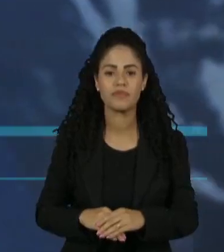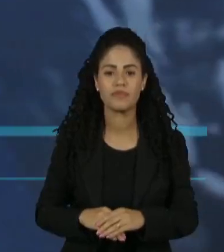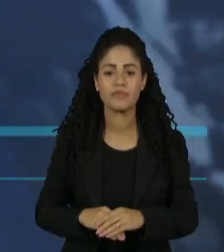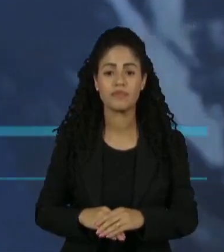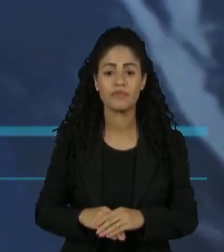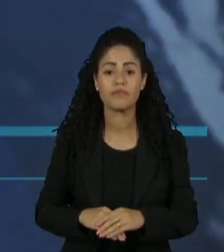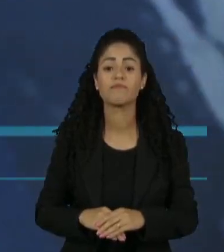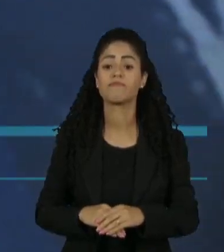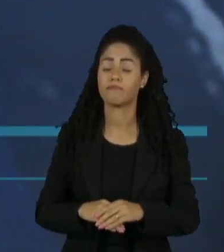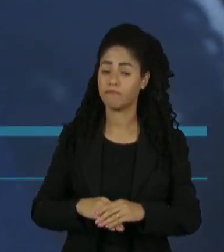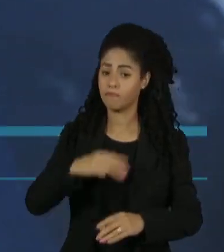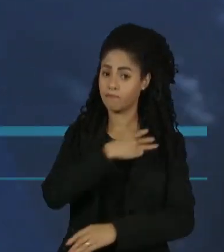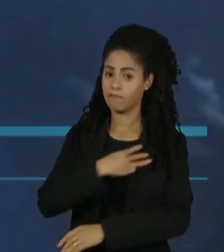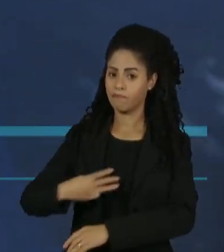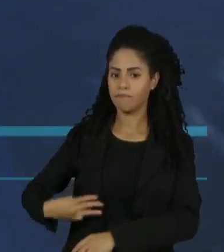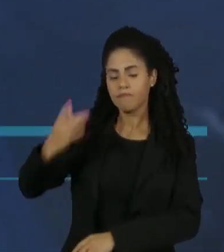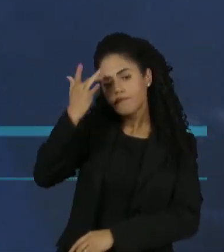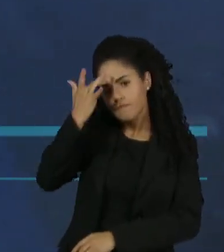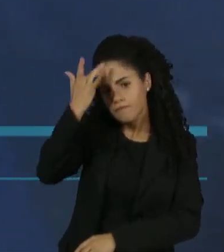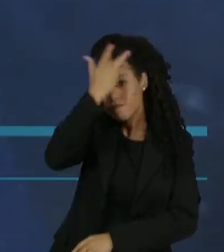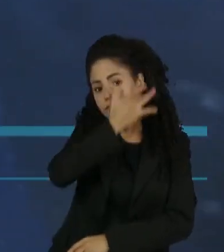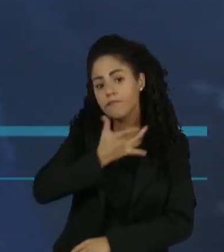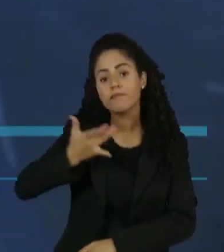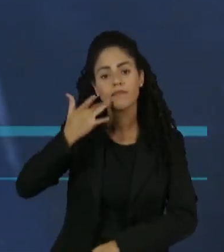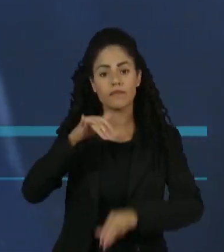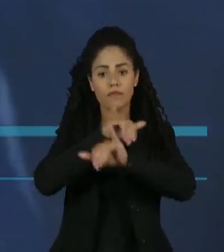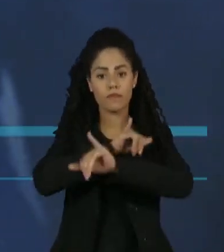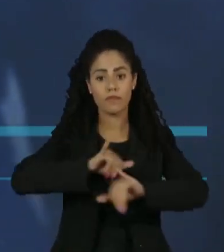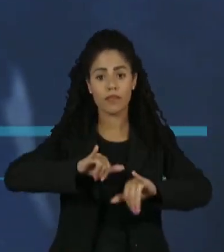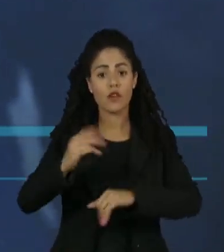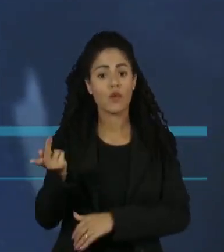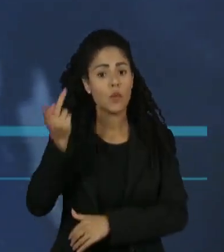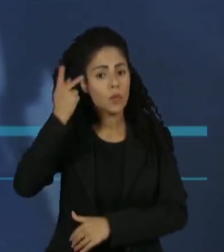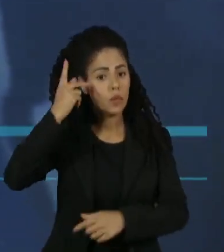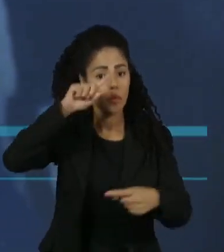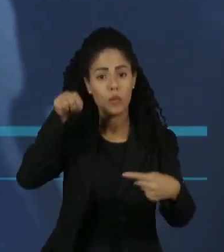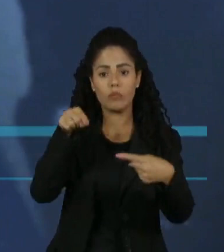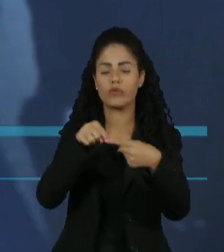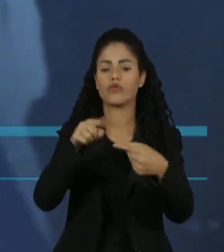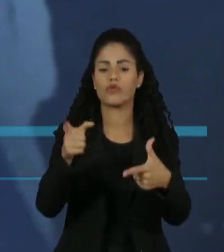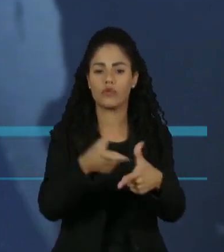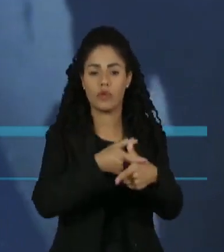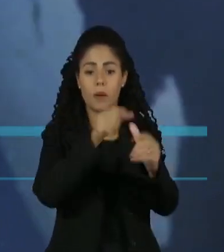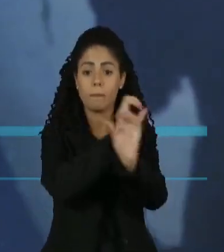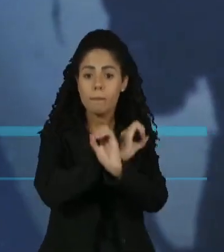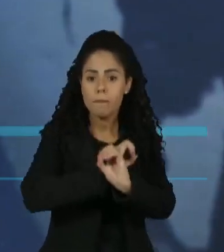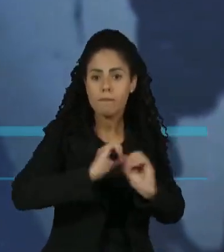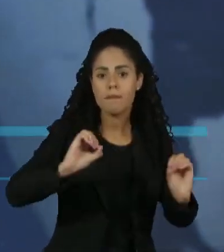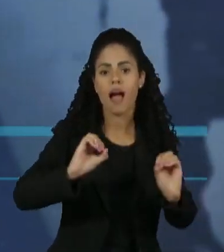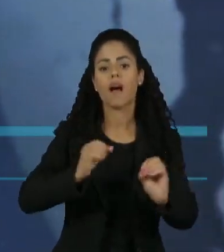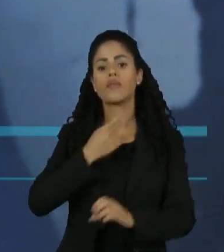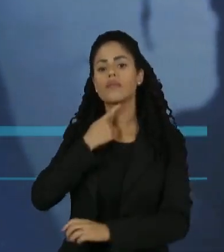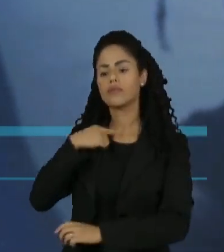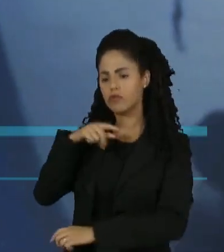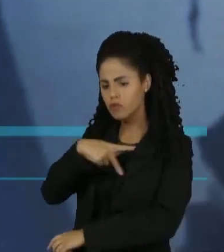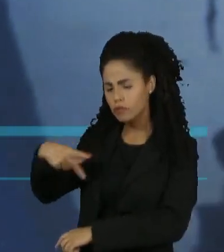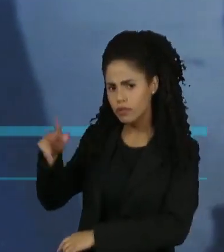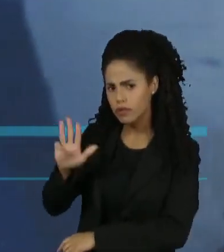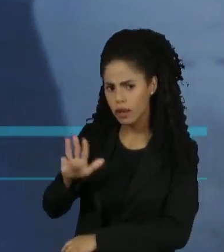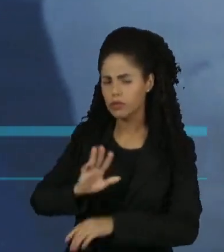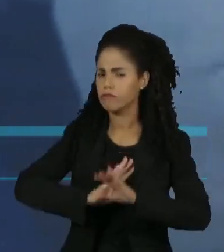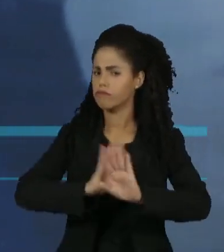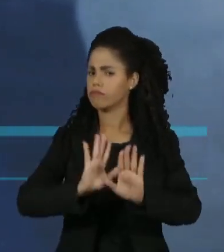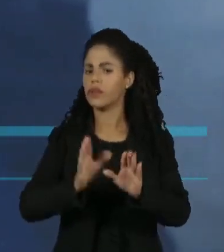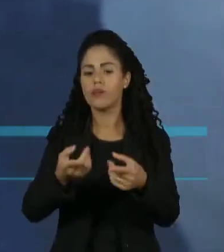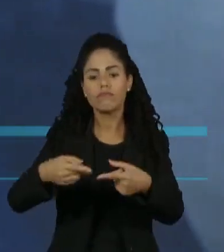O ministro da Fazenda, Fernando Haddad, disse hoje em São Paulo que a meta fiscal não depende do desejo do presidente da República. É um